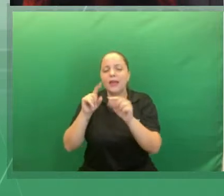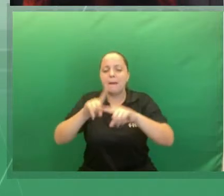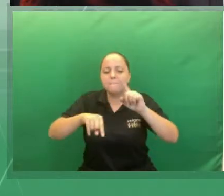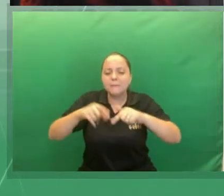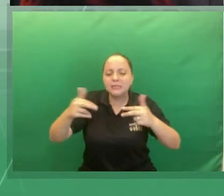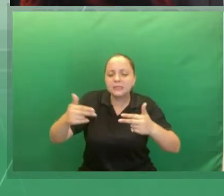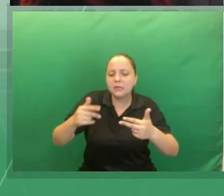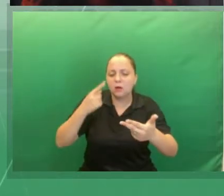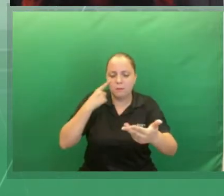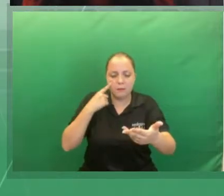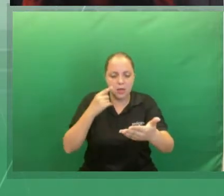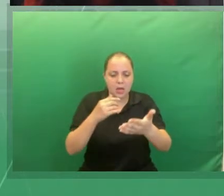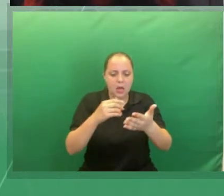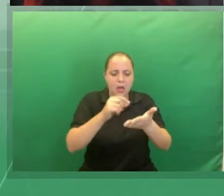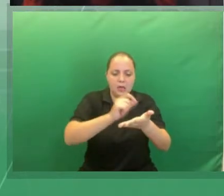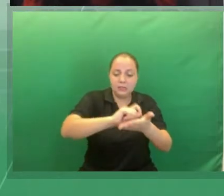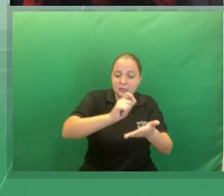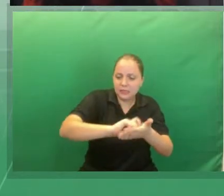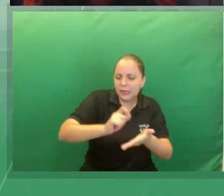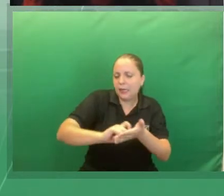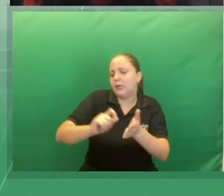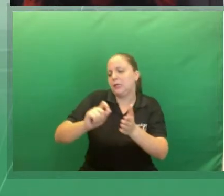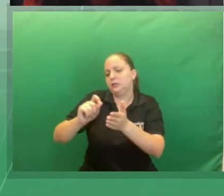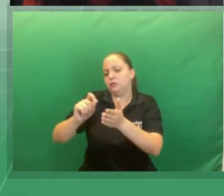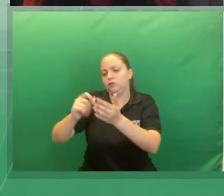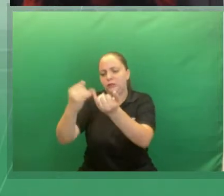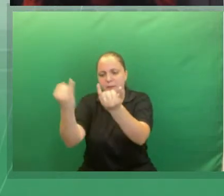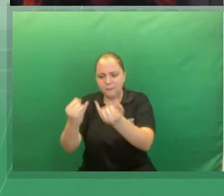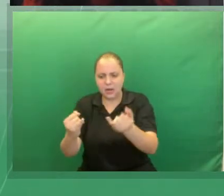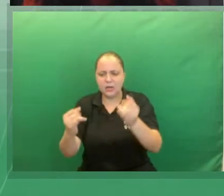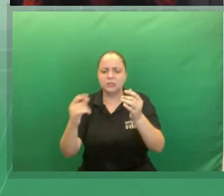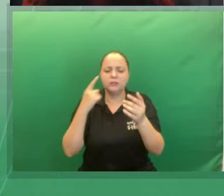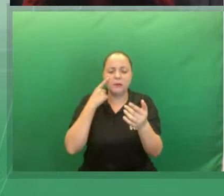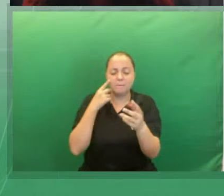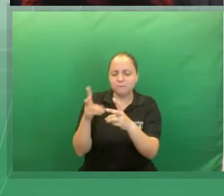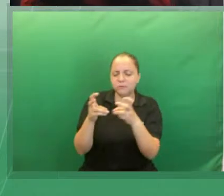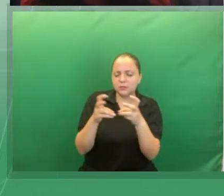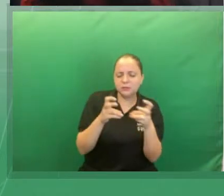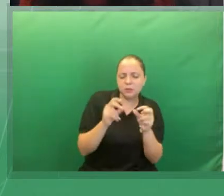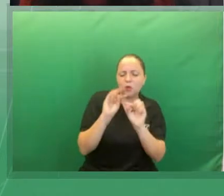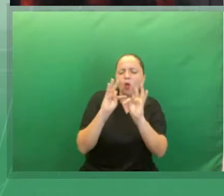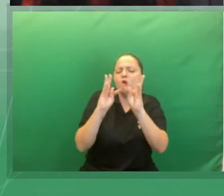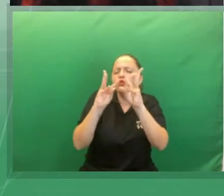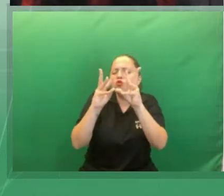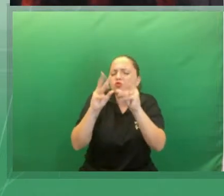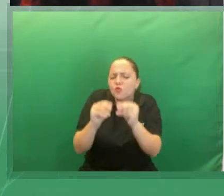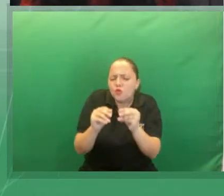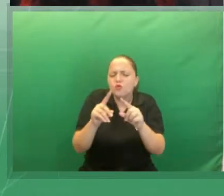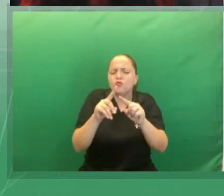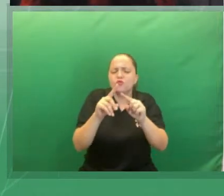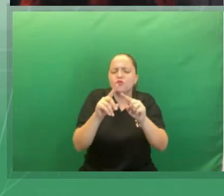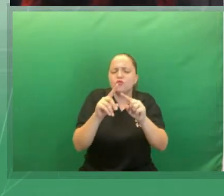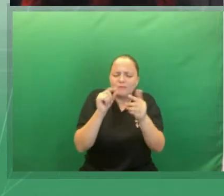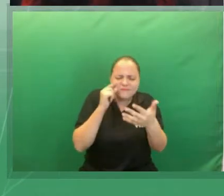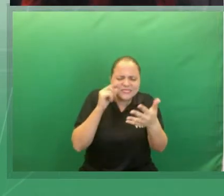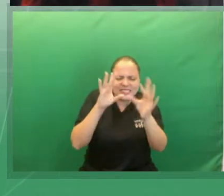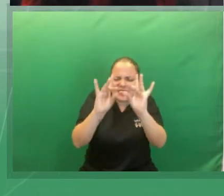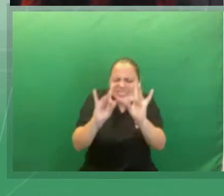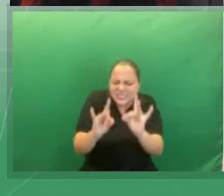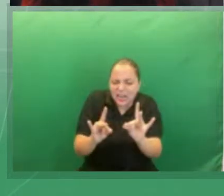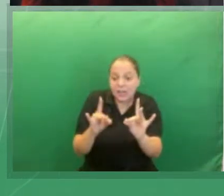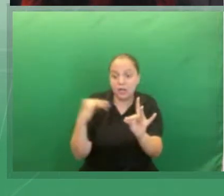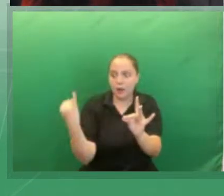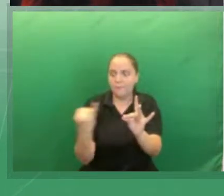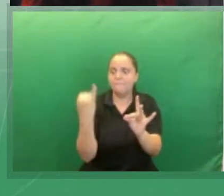análise e deixadas pelas autoras na narrativa. Então, todas as pistas que foram pertinentes e que foram